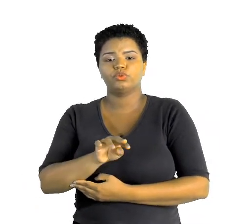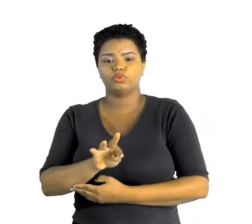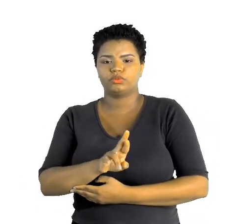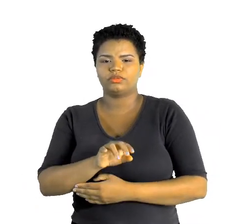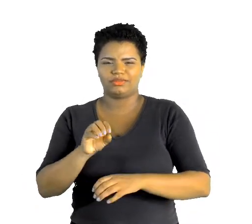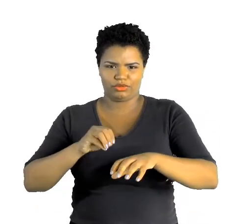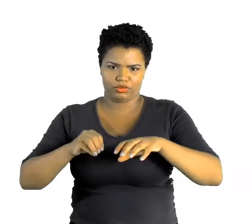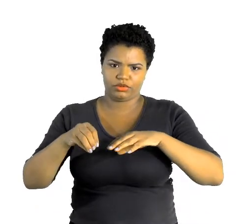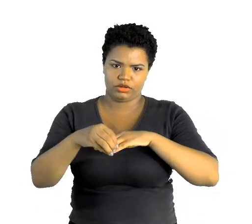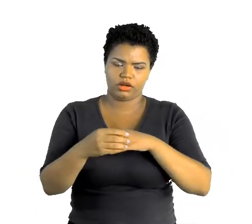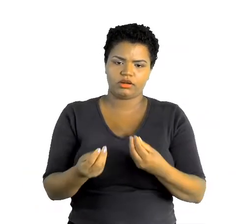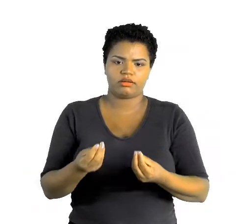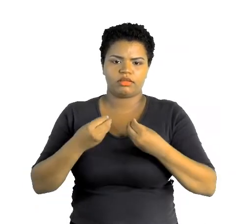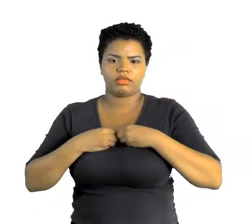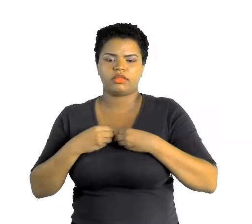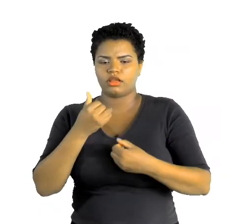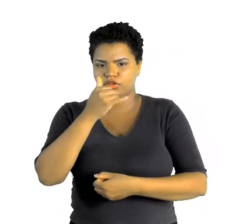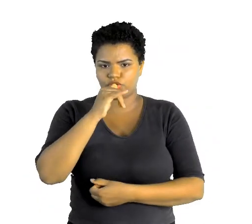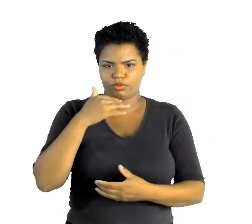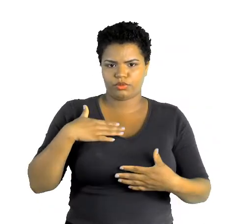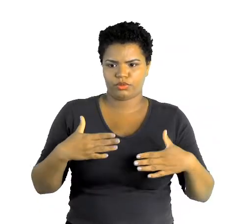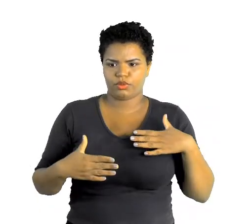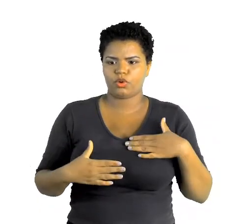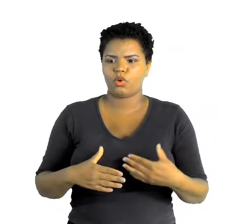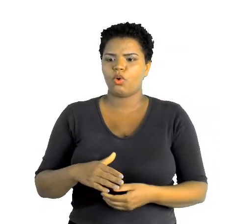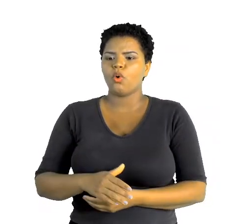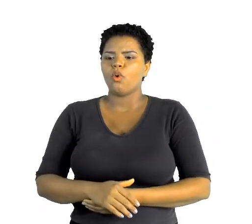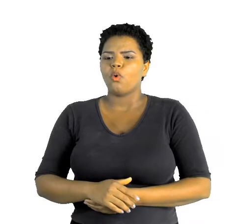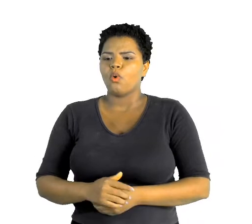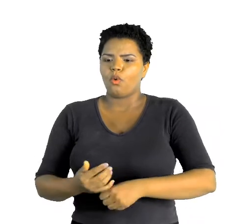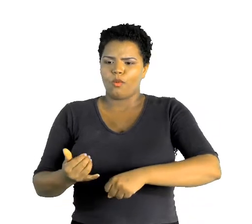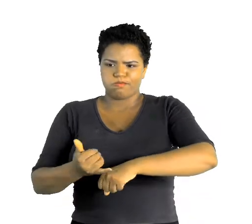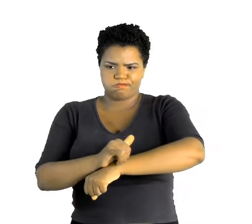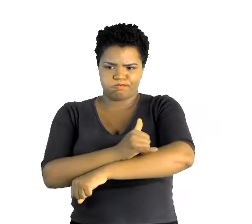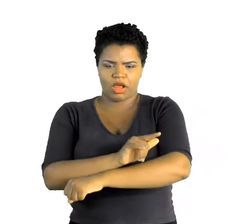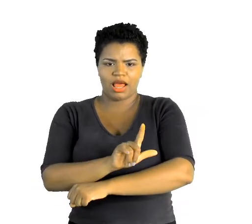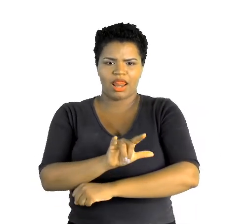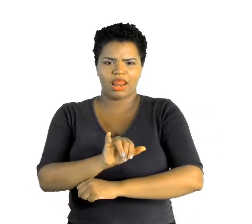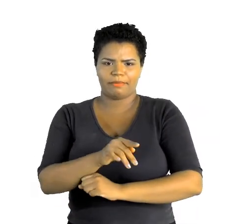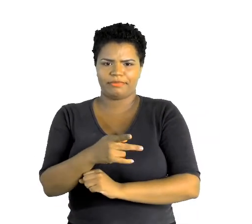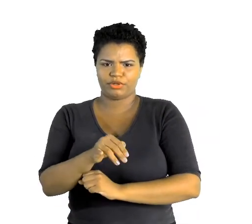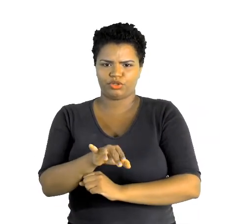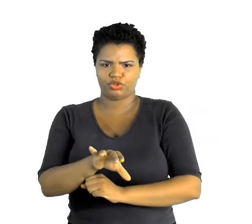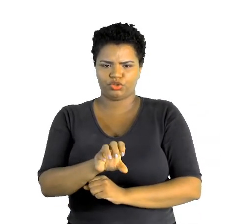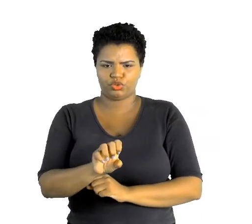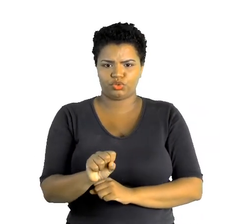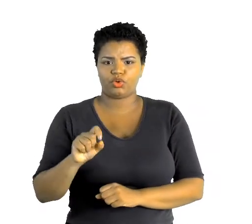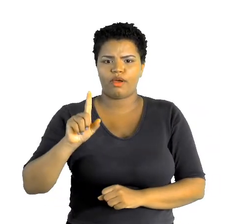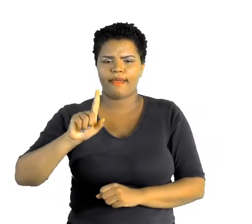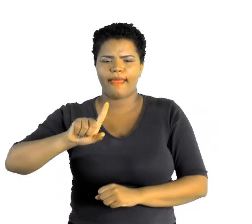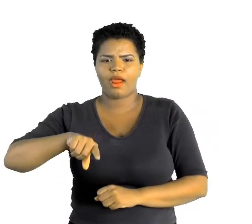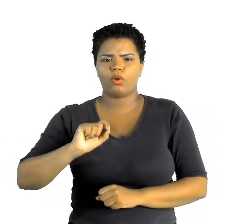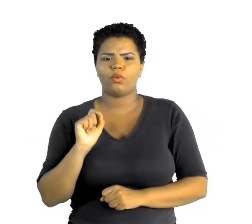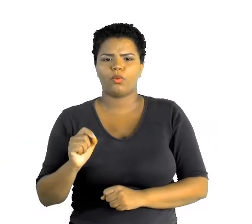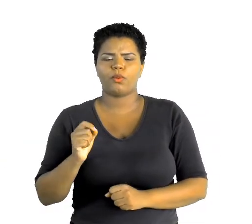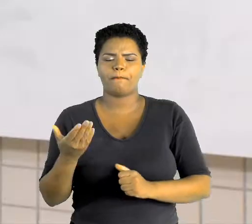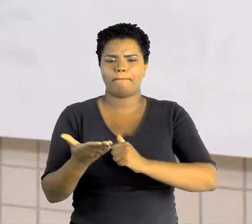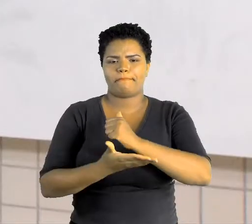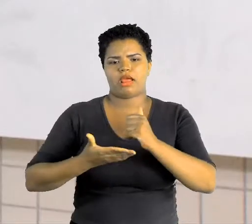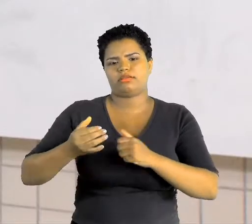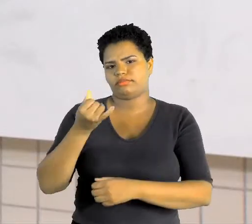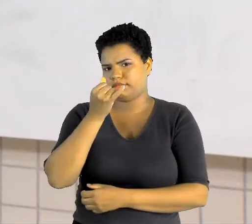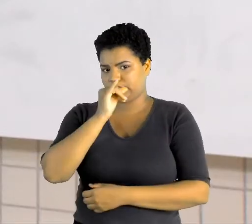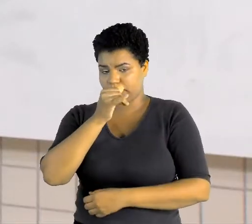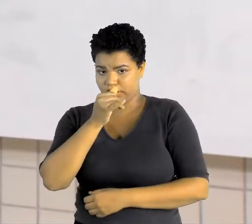corpo. As gorduras ou lipídios, tanto faz gorduras ou lipídios, não o nome, elas também são fonte de energia, mas